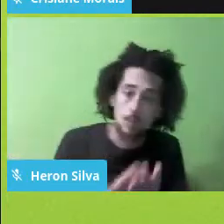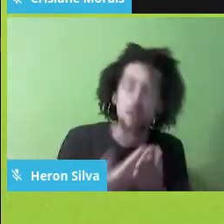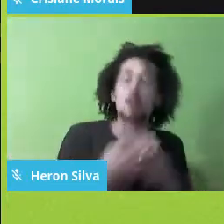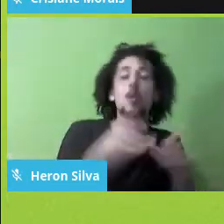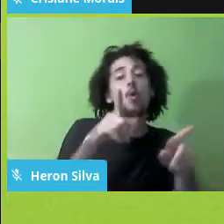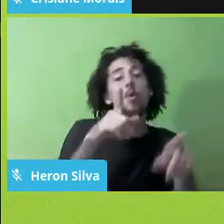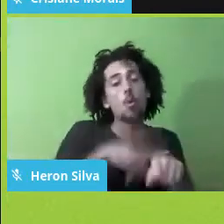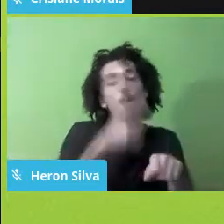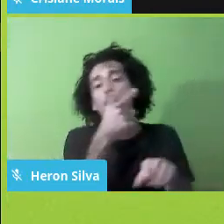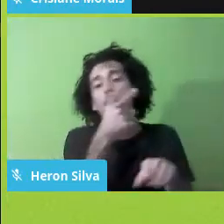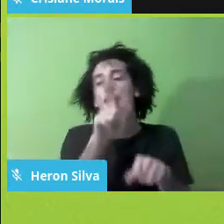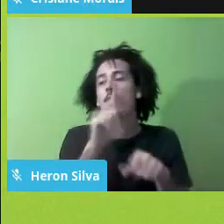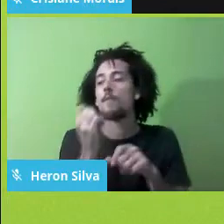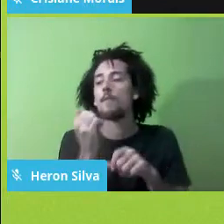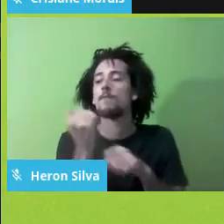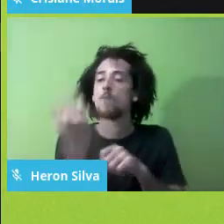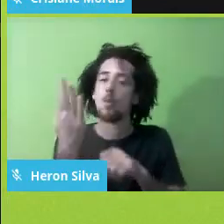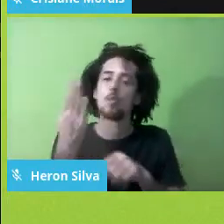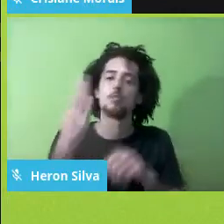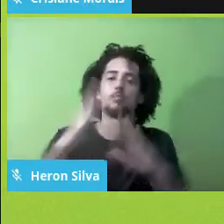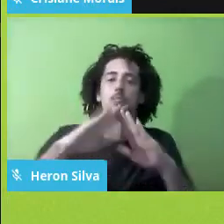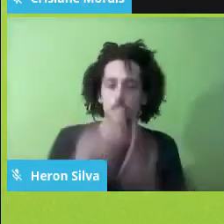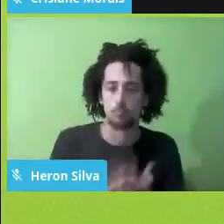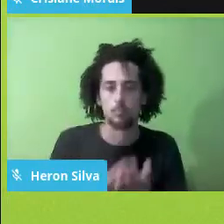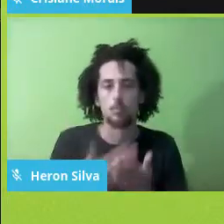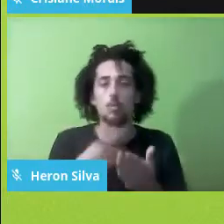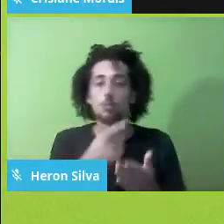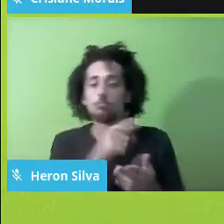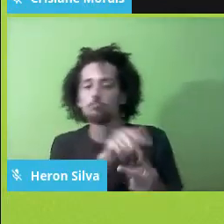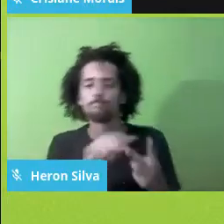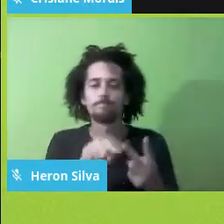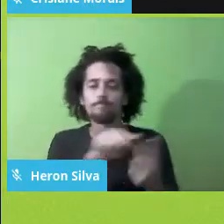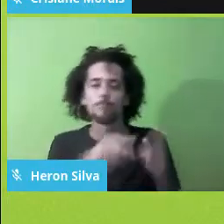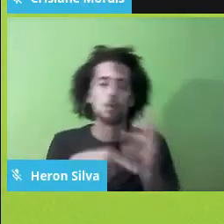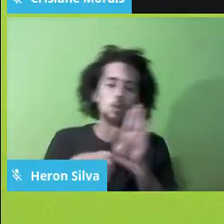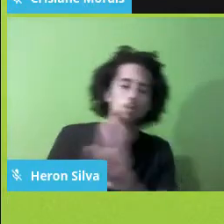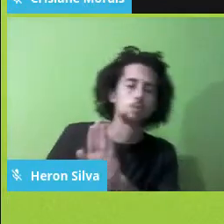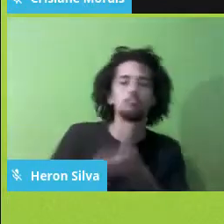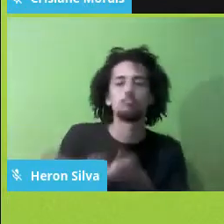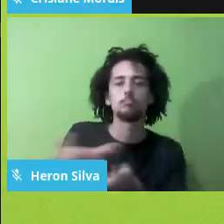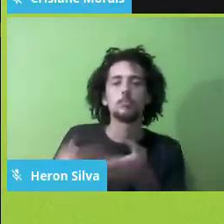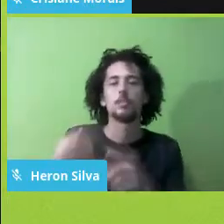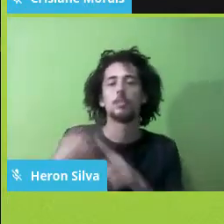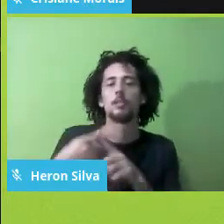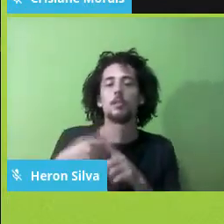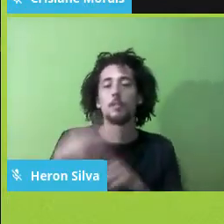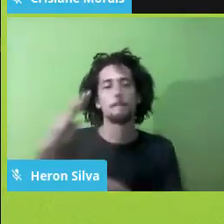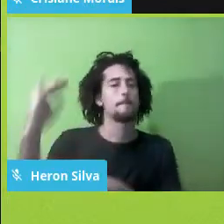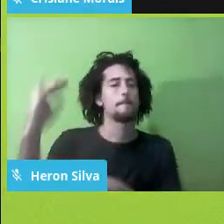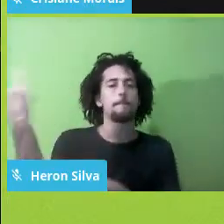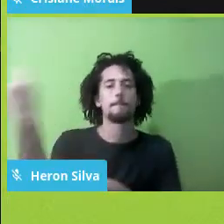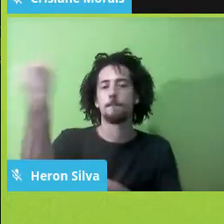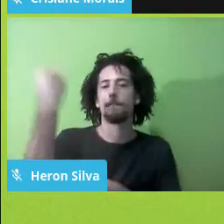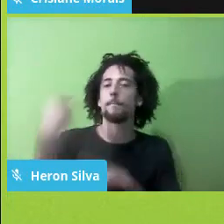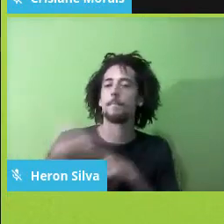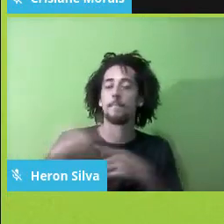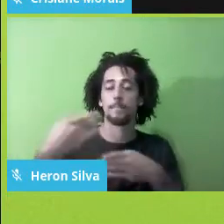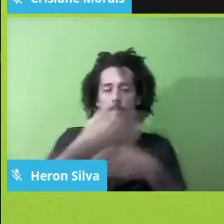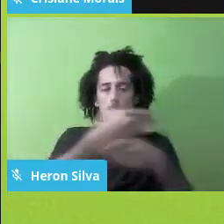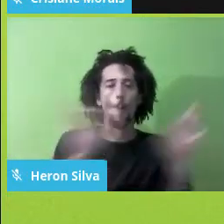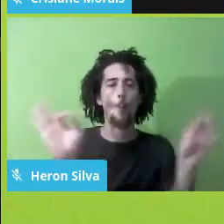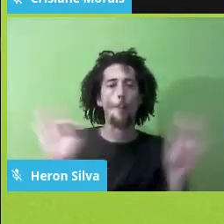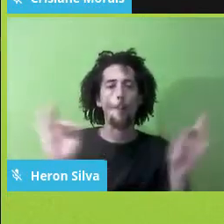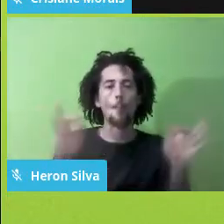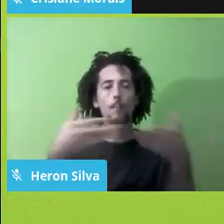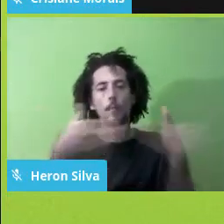E como isso foi muito importante, essa noção da escola sem muros, nos movimentos de ocupação